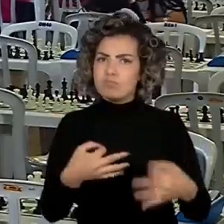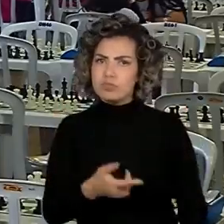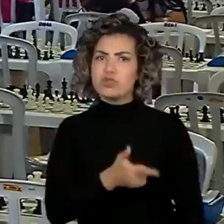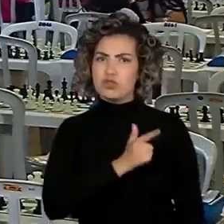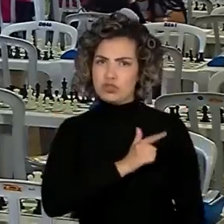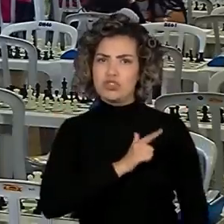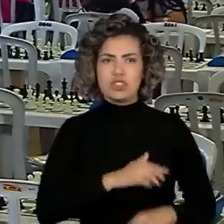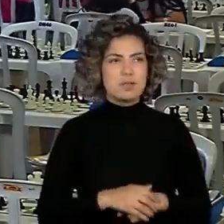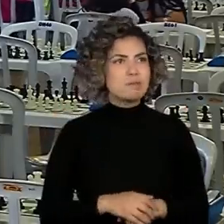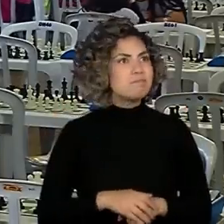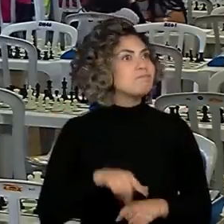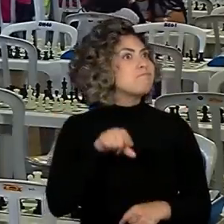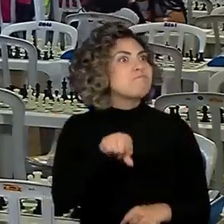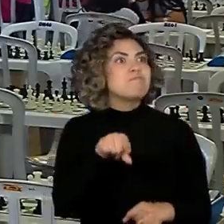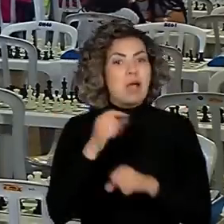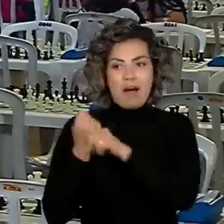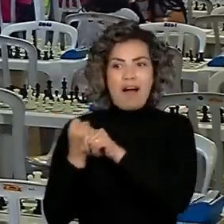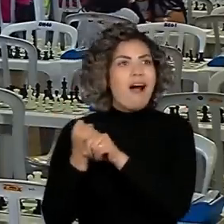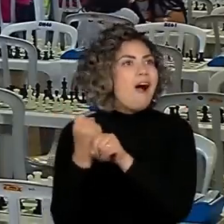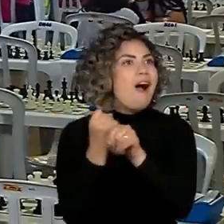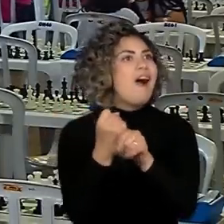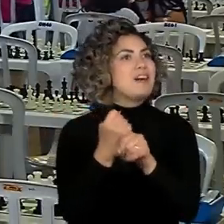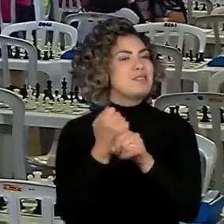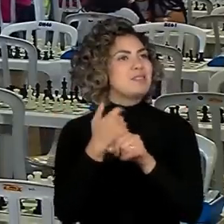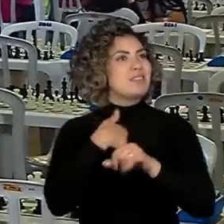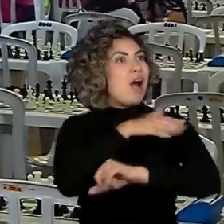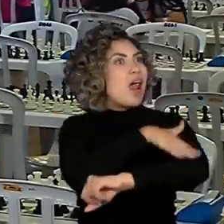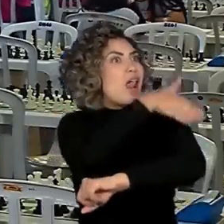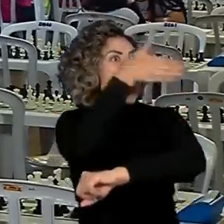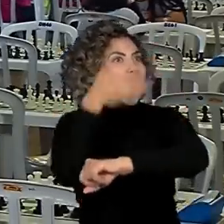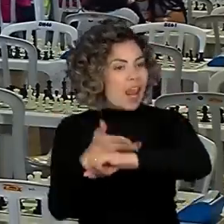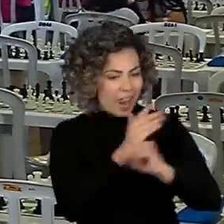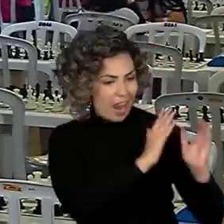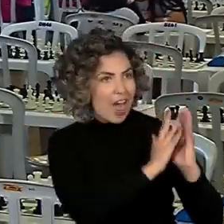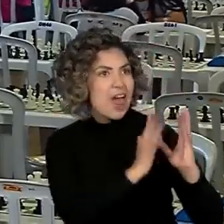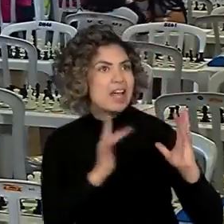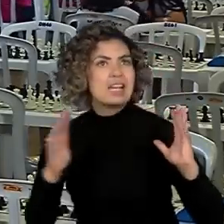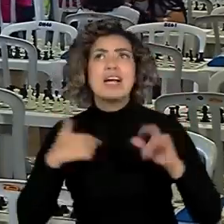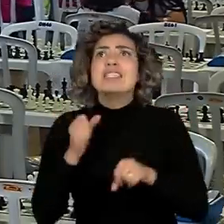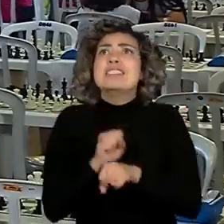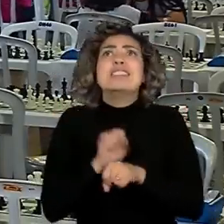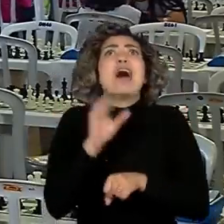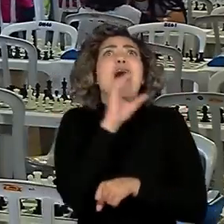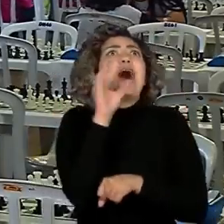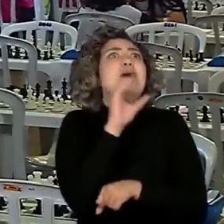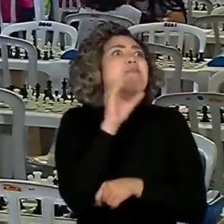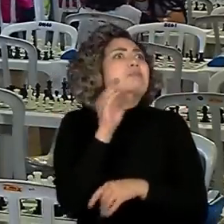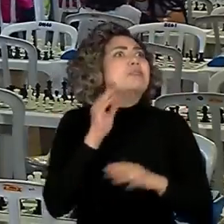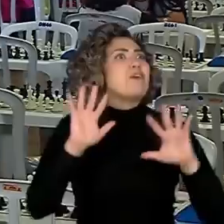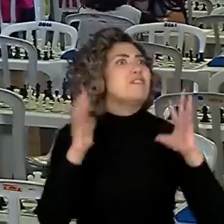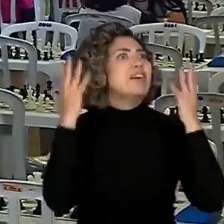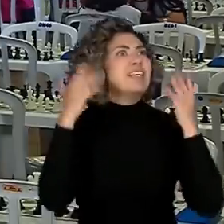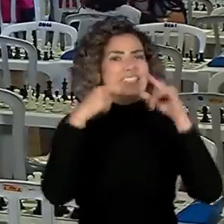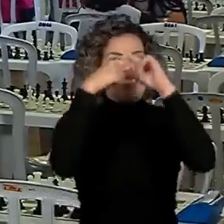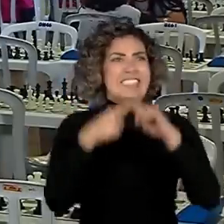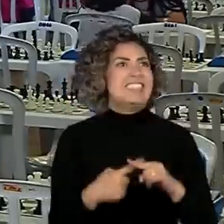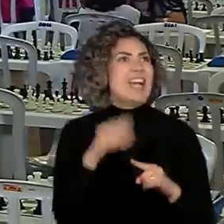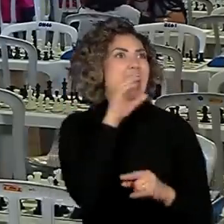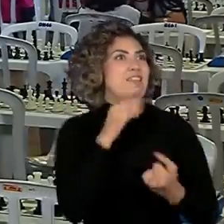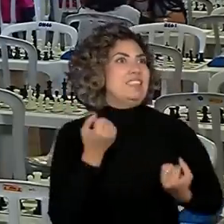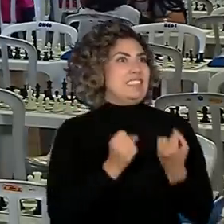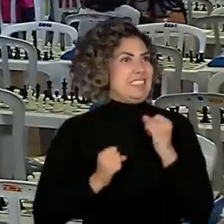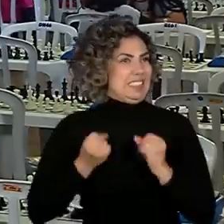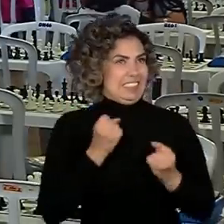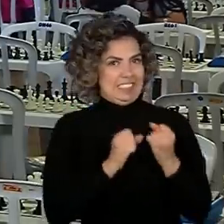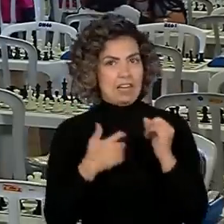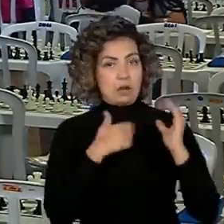Esse é um dos eventos mais esperados pelo ano por todo mundo, pelos professores, pelas crianças. E a gente proporcionar aos alunos, que a gente trabalha o